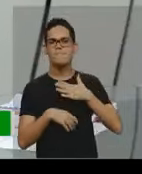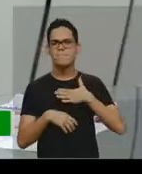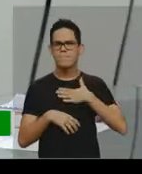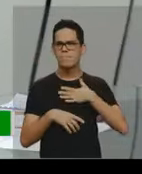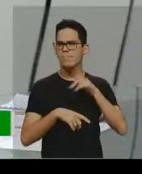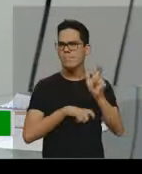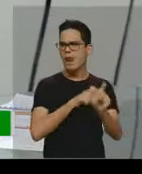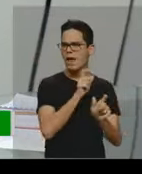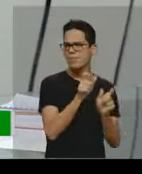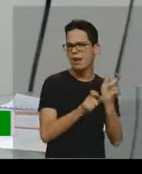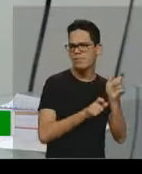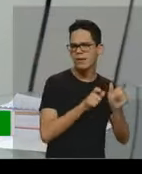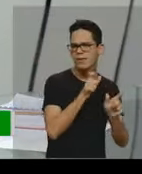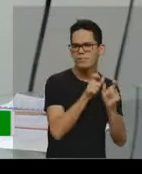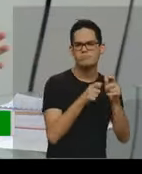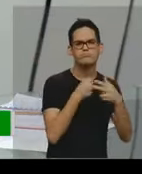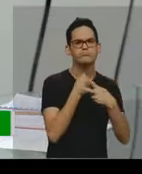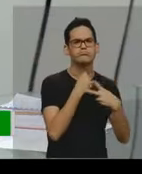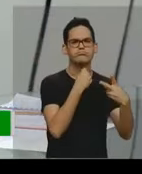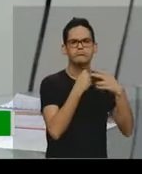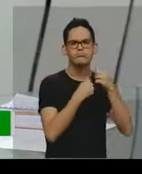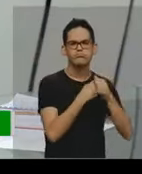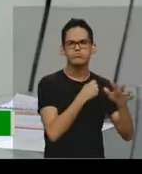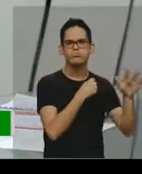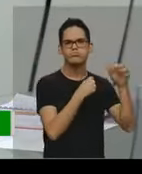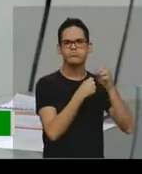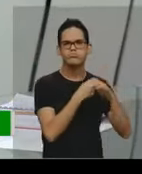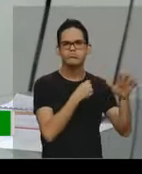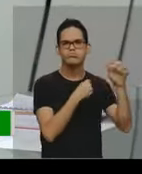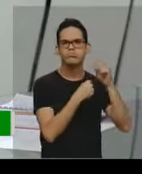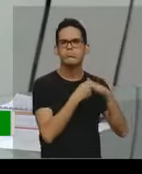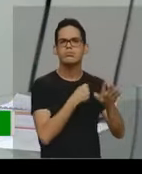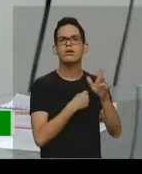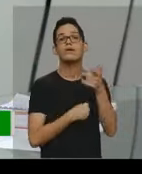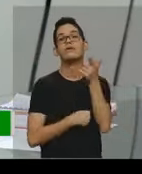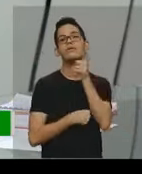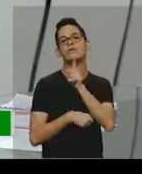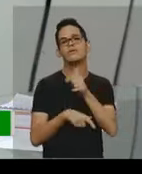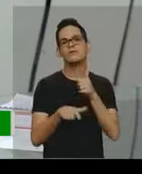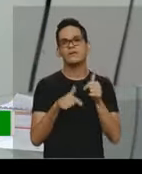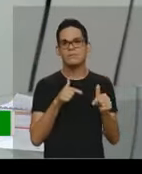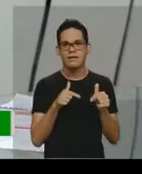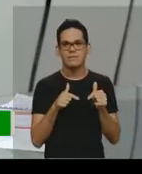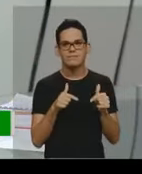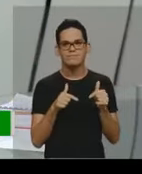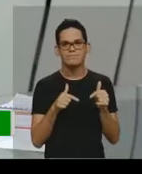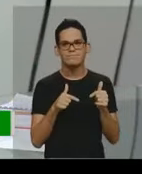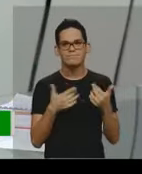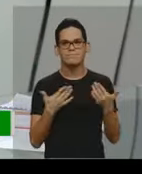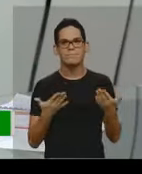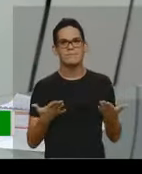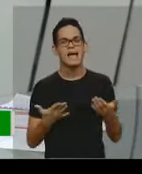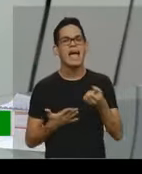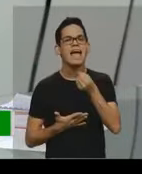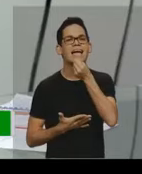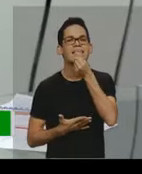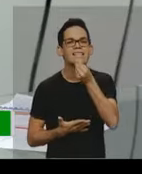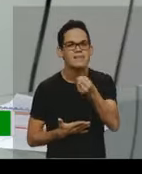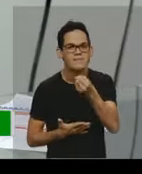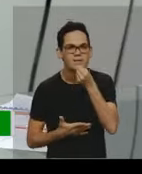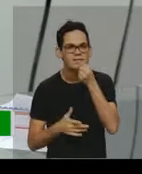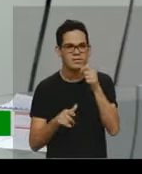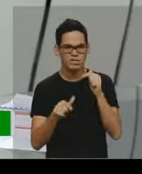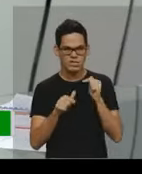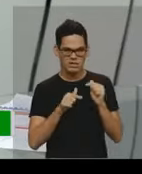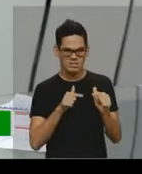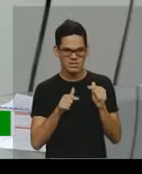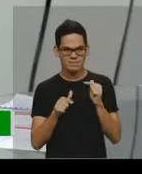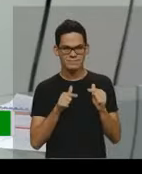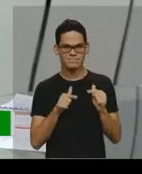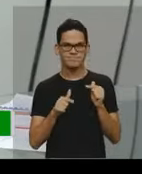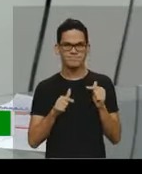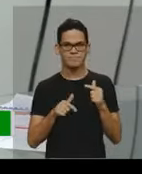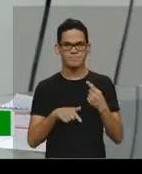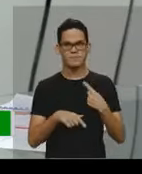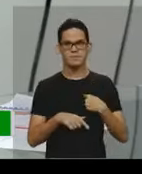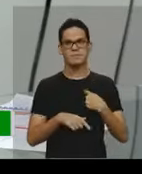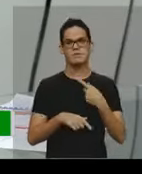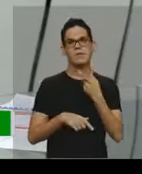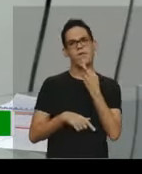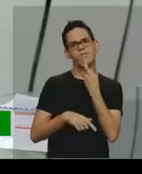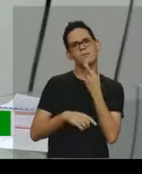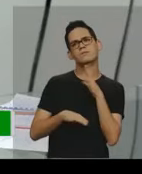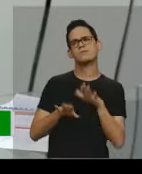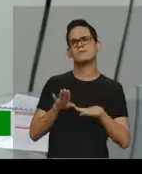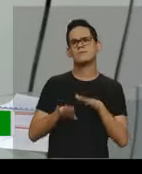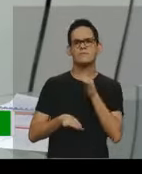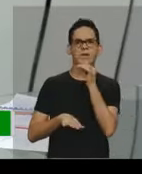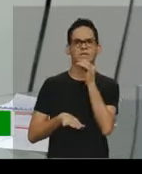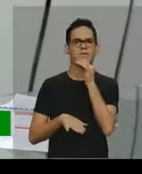riquíssimo para eu passar e conseguir aquele emprego, não isso? Então é uma entrevista de emprego, então eu estou falando, pode